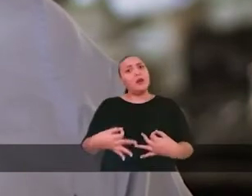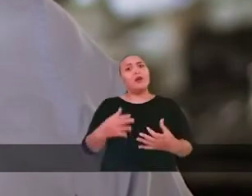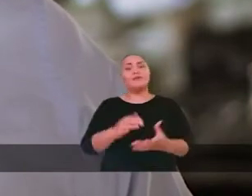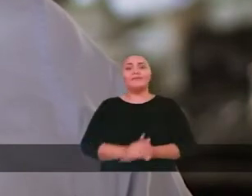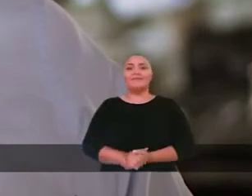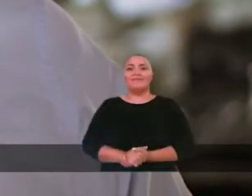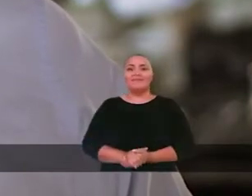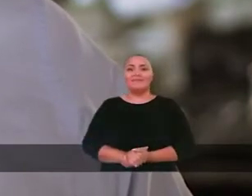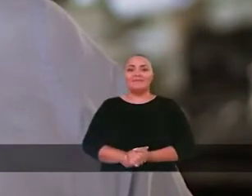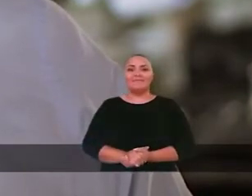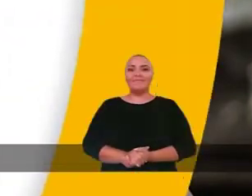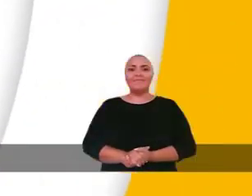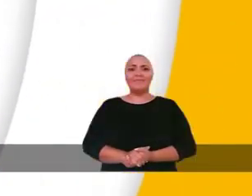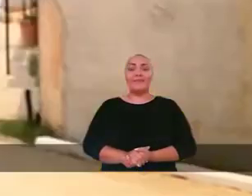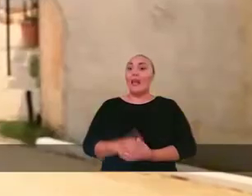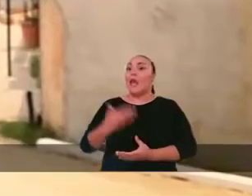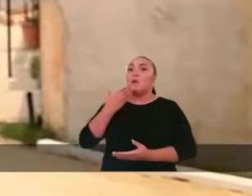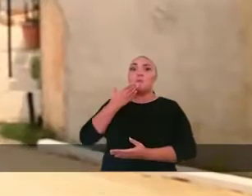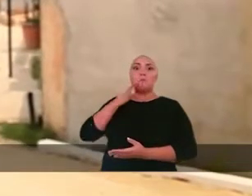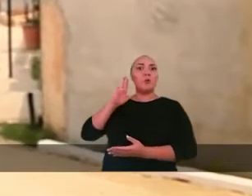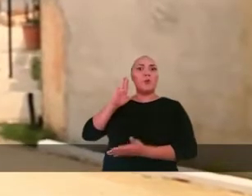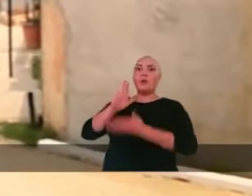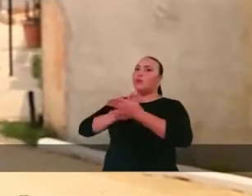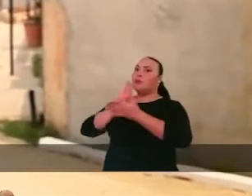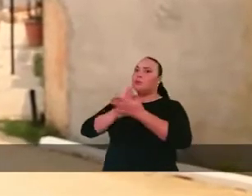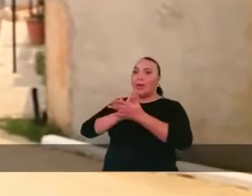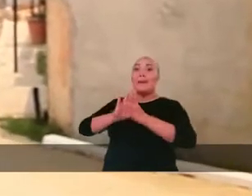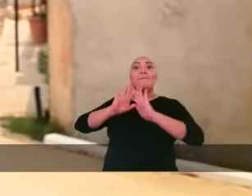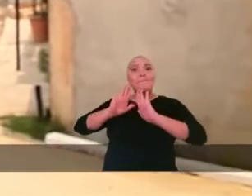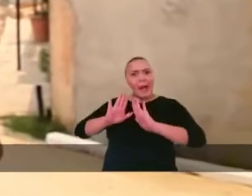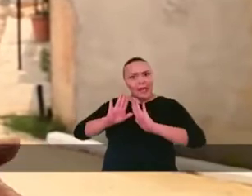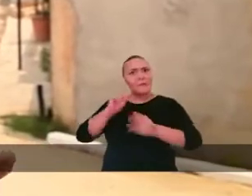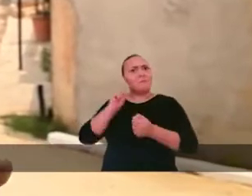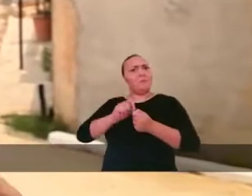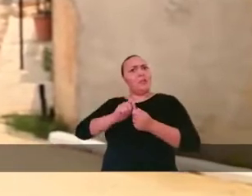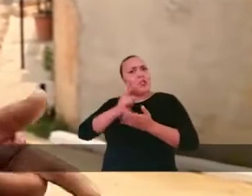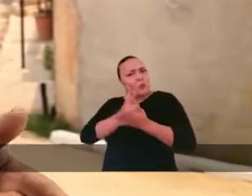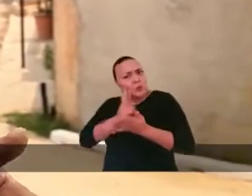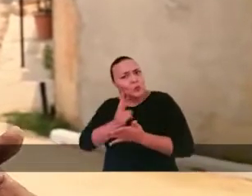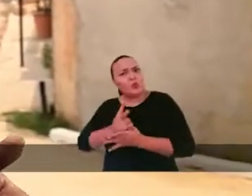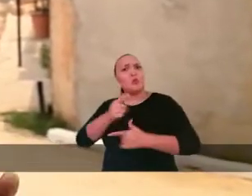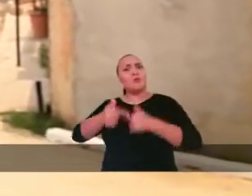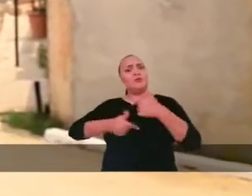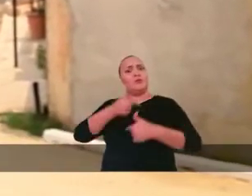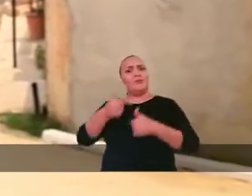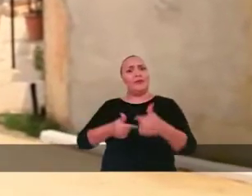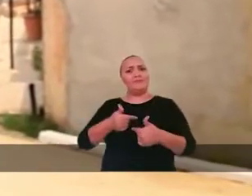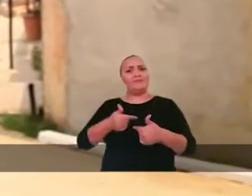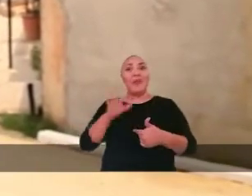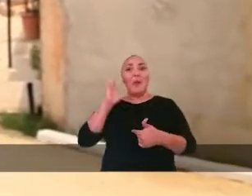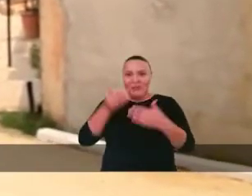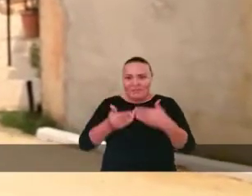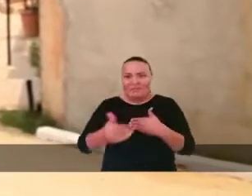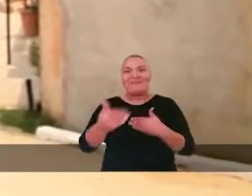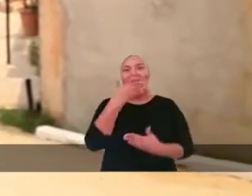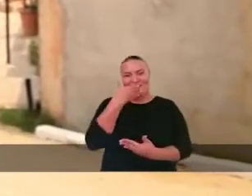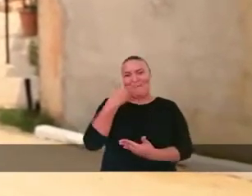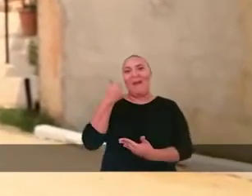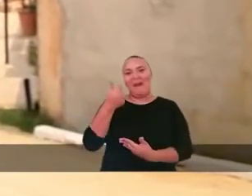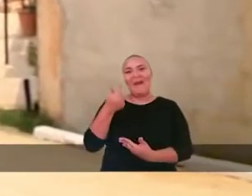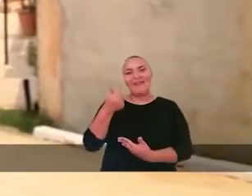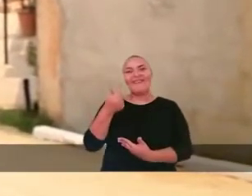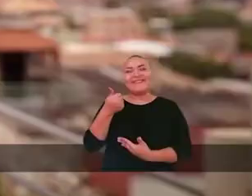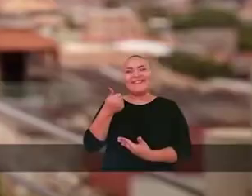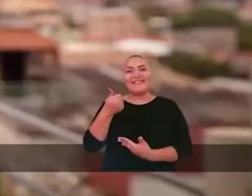é assim que se faz as coisas. Ele não prometeu, mesmo assim fez. Está fazendo, né? E eu acho que no segundo mandato vai ser